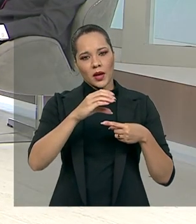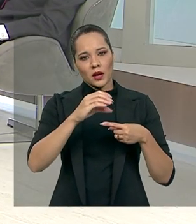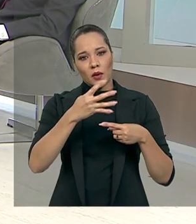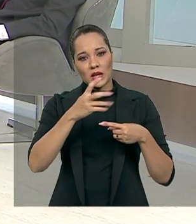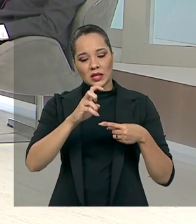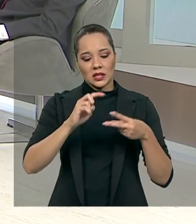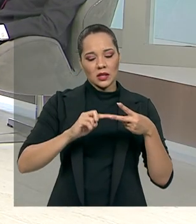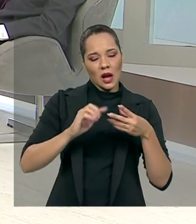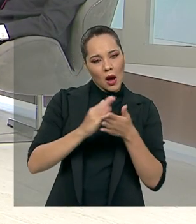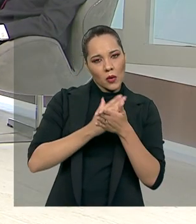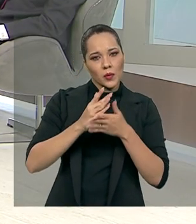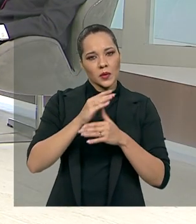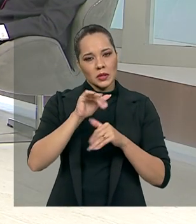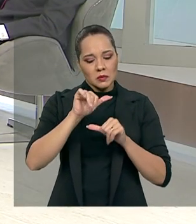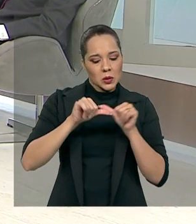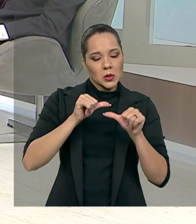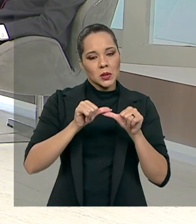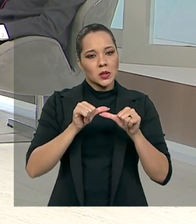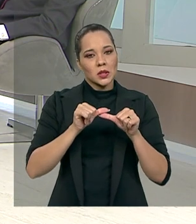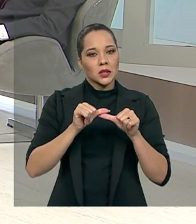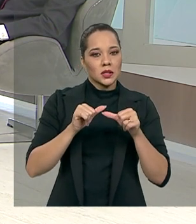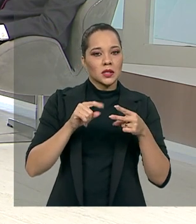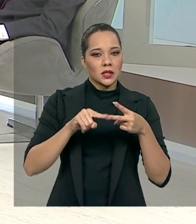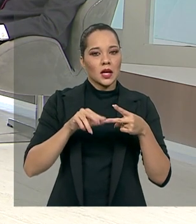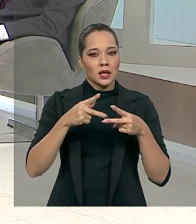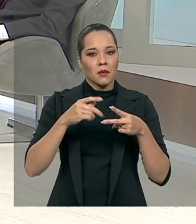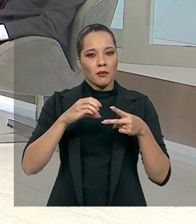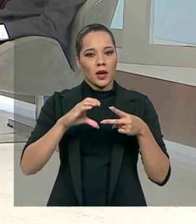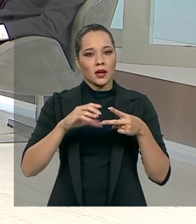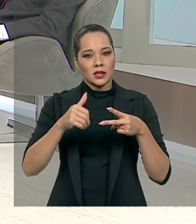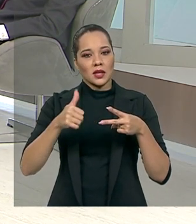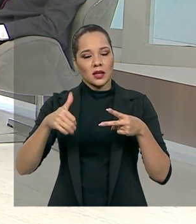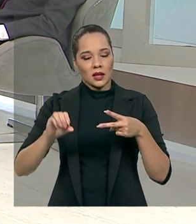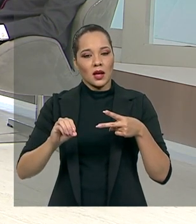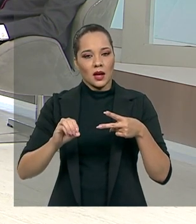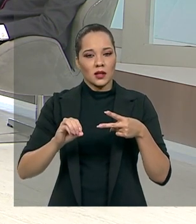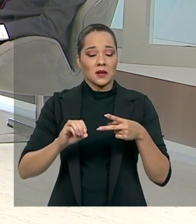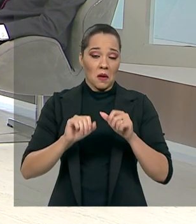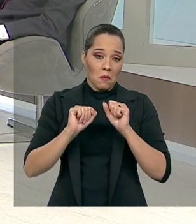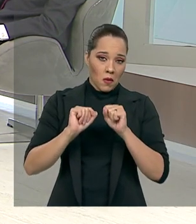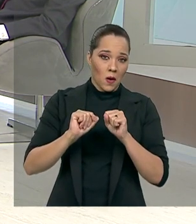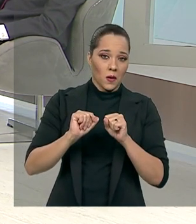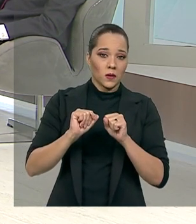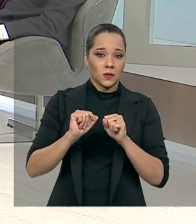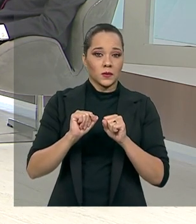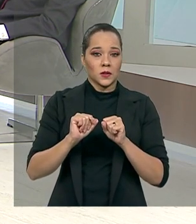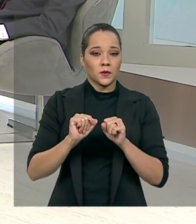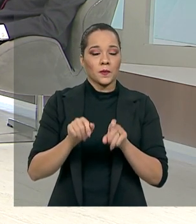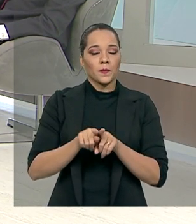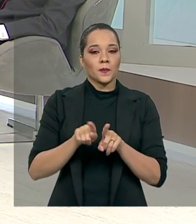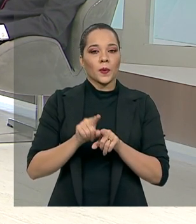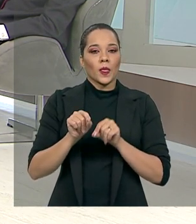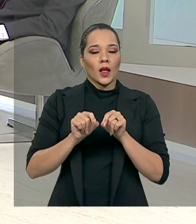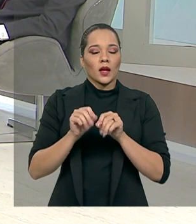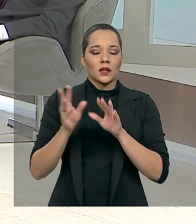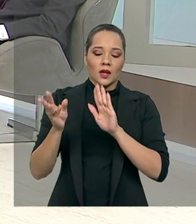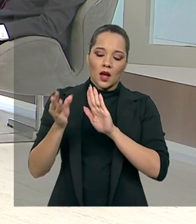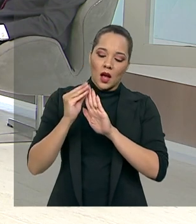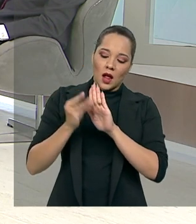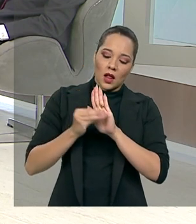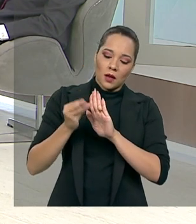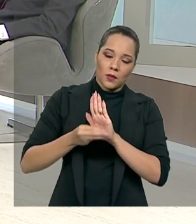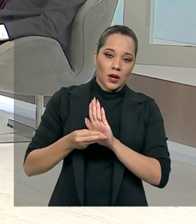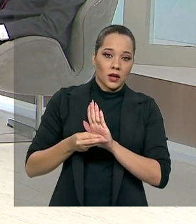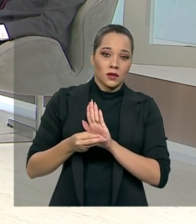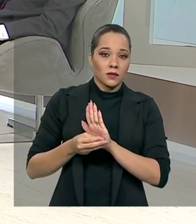algumas melhorias que a maioria delas estão no texto da 110 e podem ser incorporadas. Essa